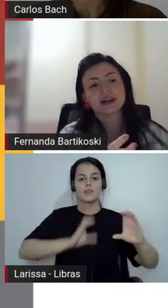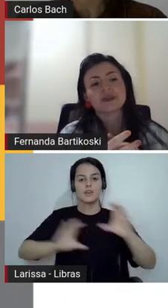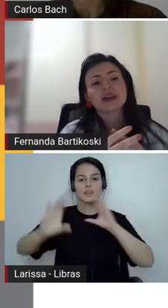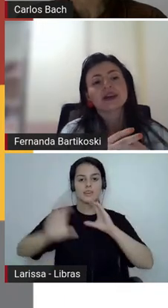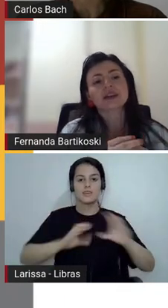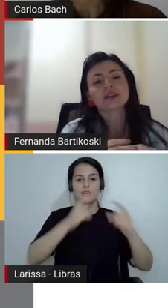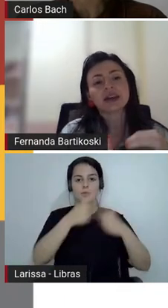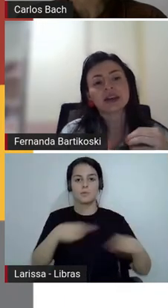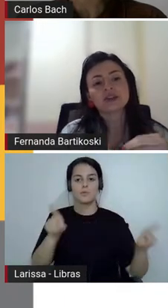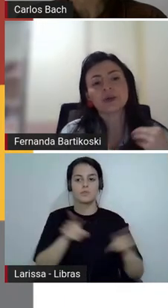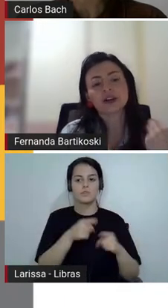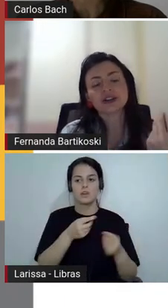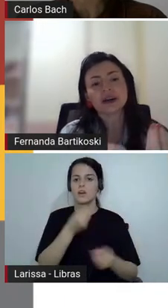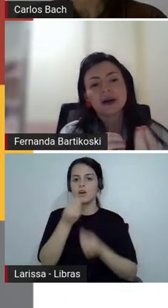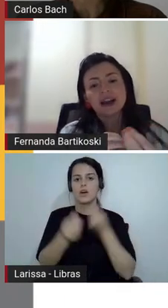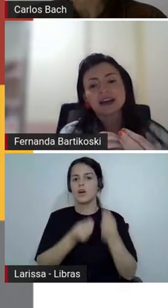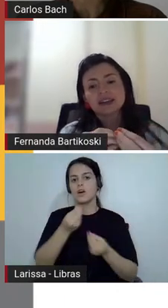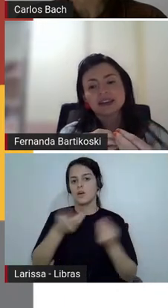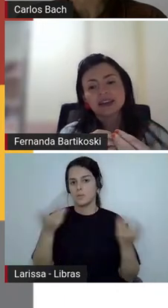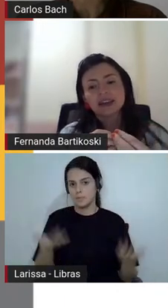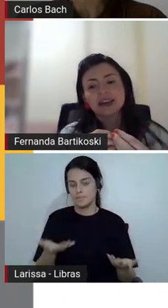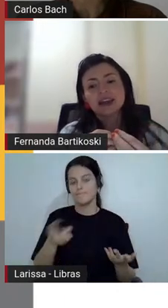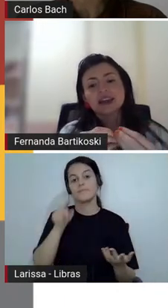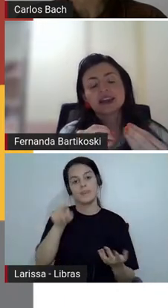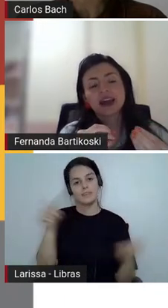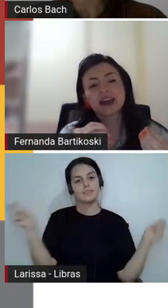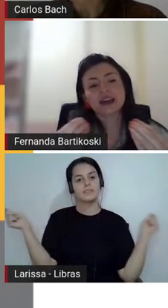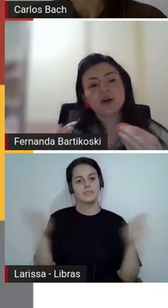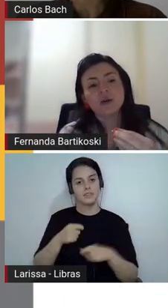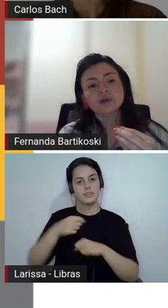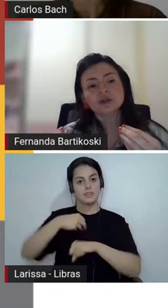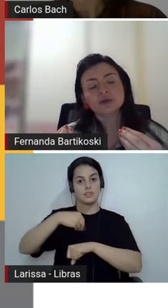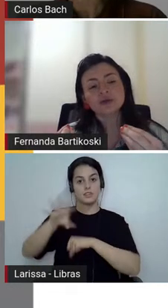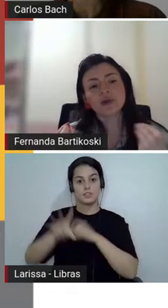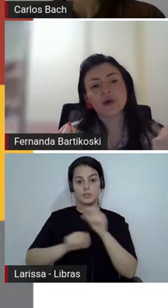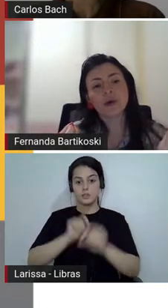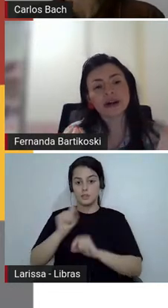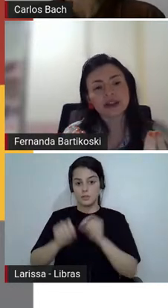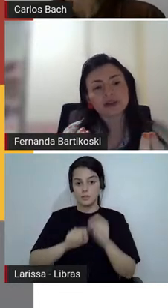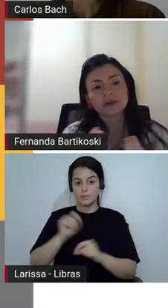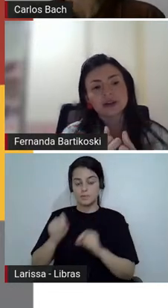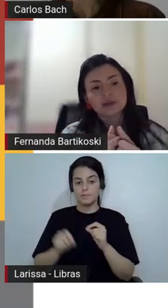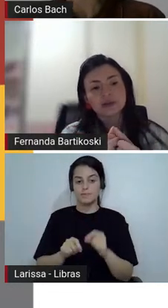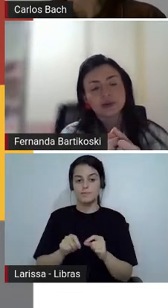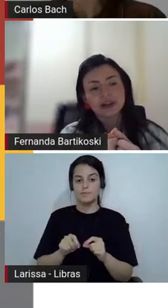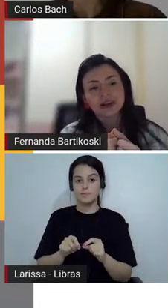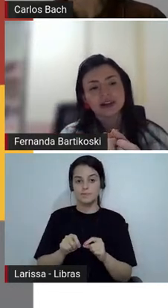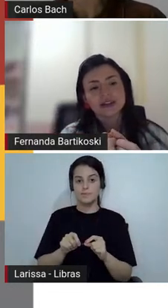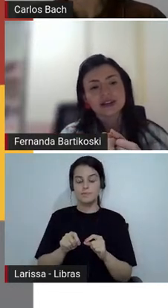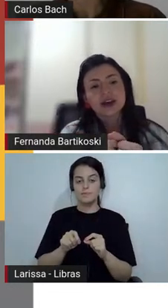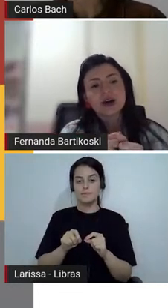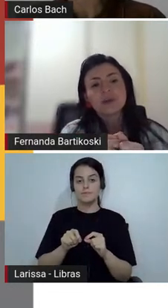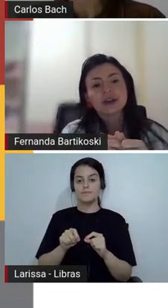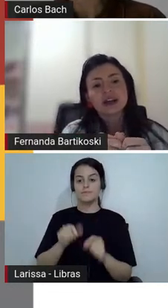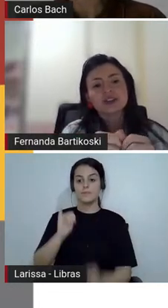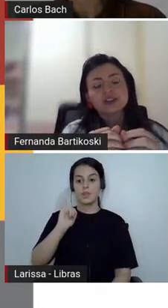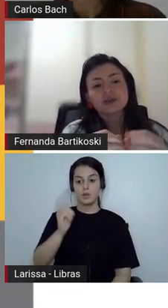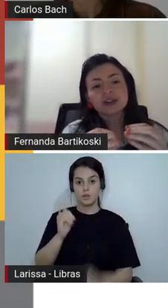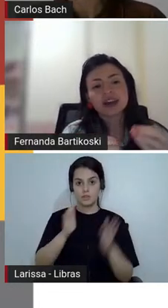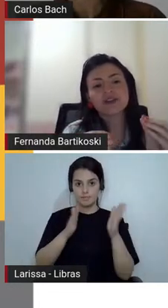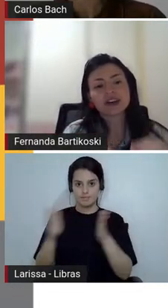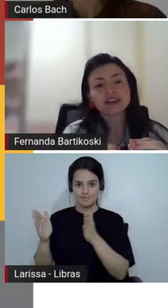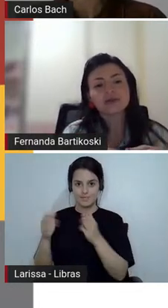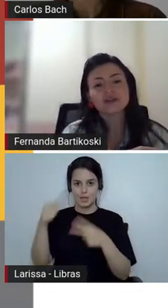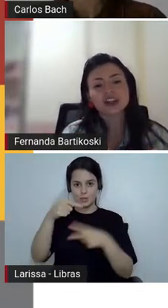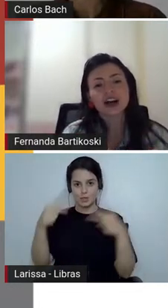música então aqui a gente pode trabalhar sim né em conjunto com essas duas crônicas porque a gente